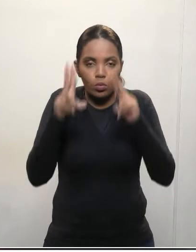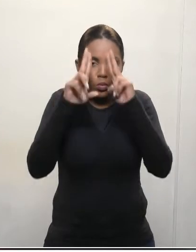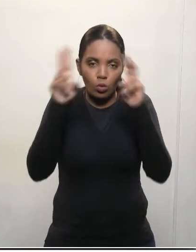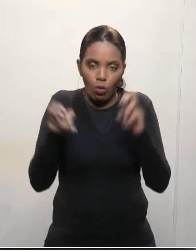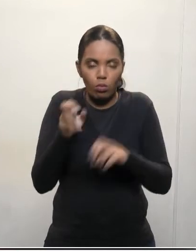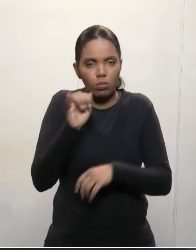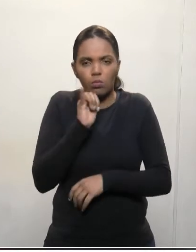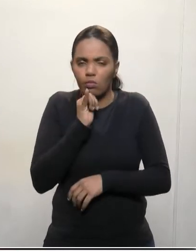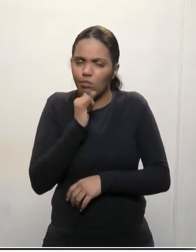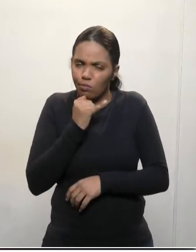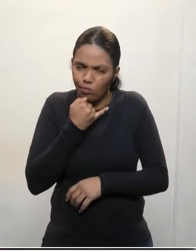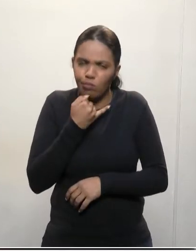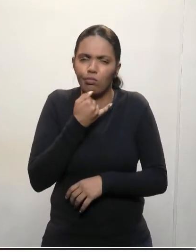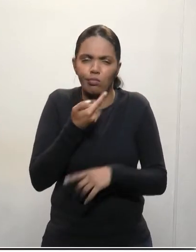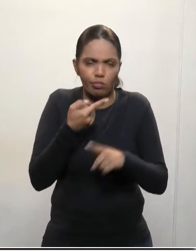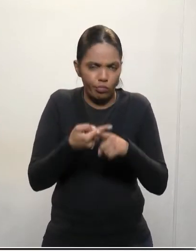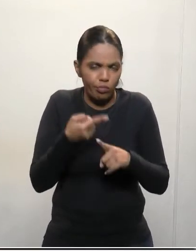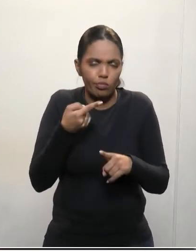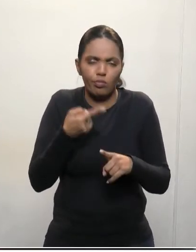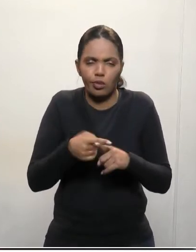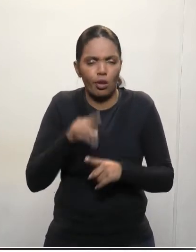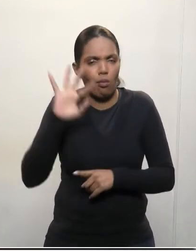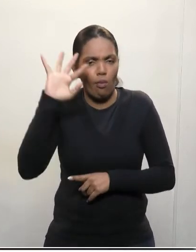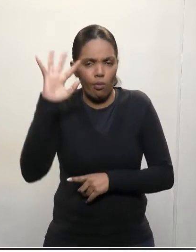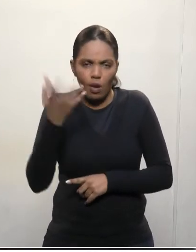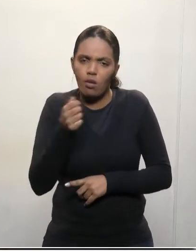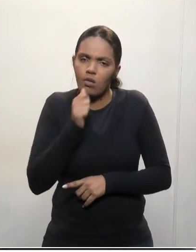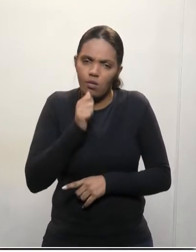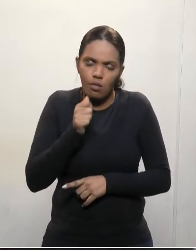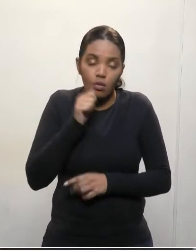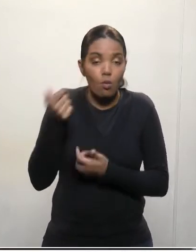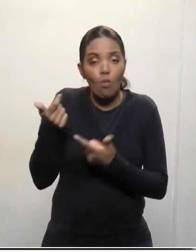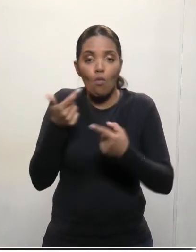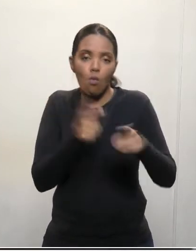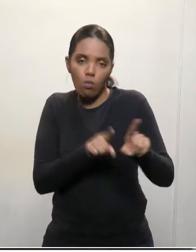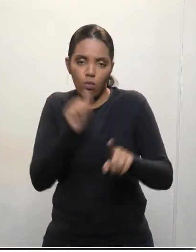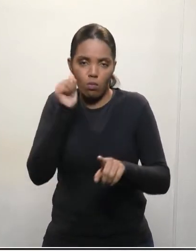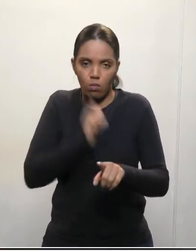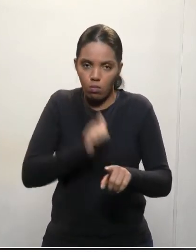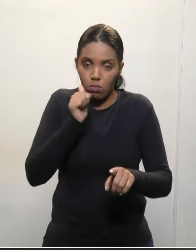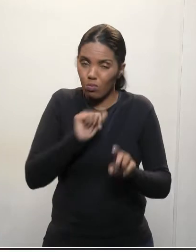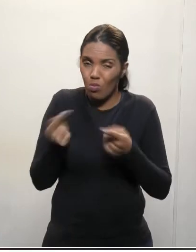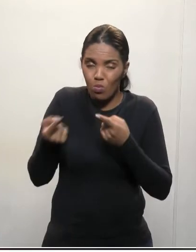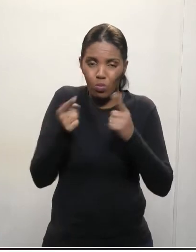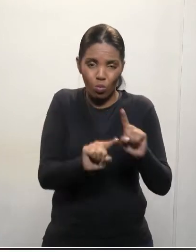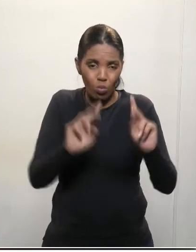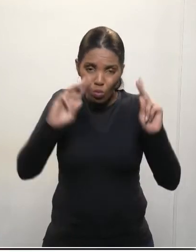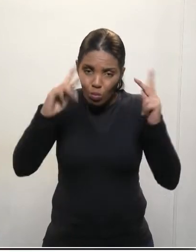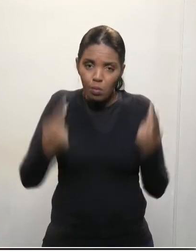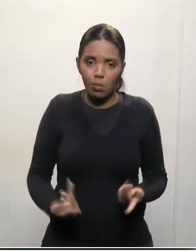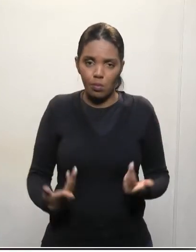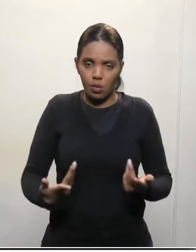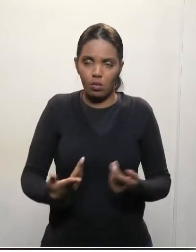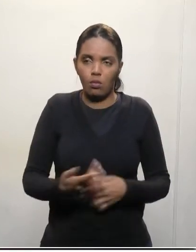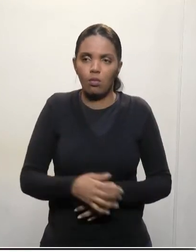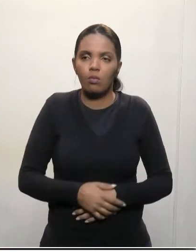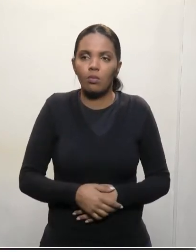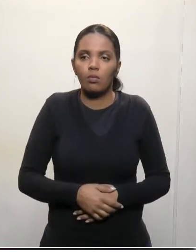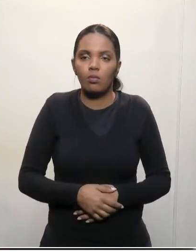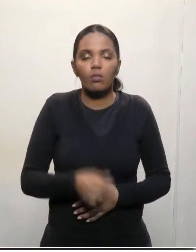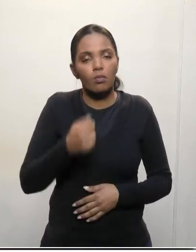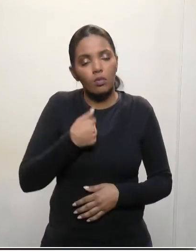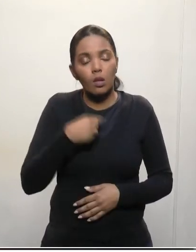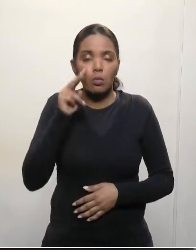É lamentável que isso ainda ocorra contra a mulher, contra o ser humano. E nesse sentido, eu vejo que o